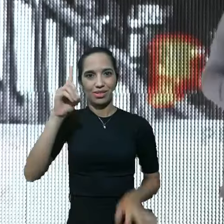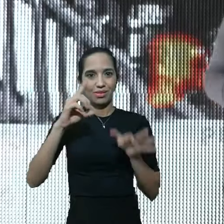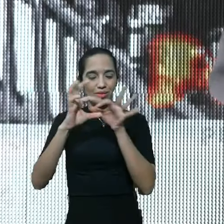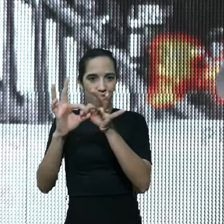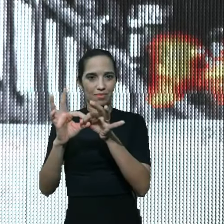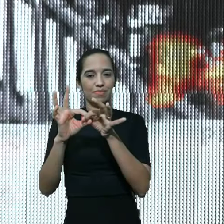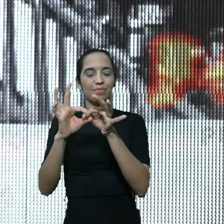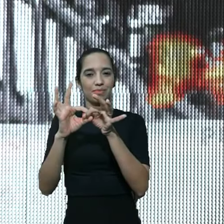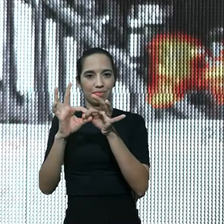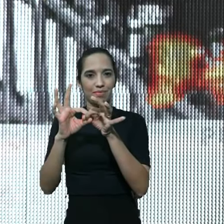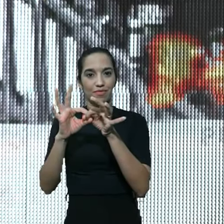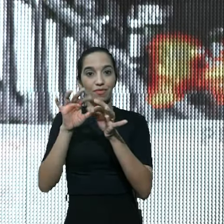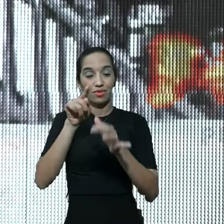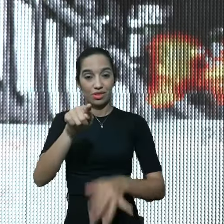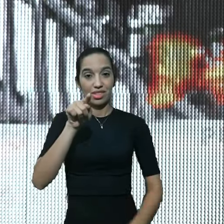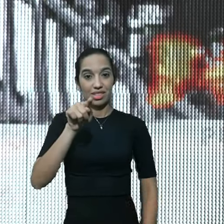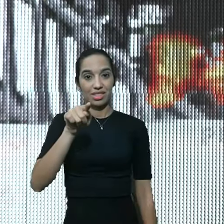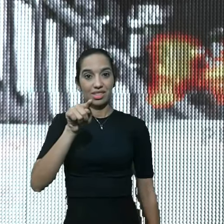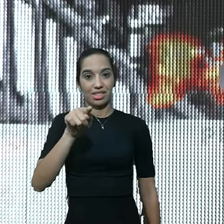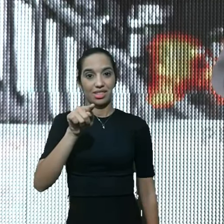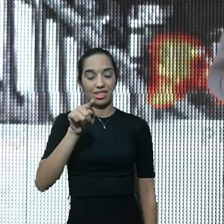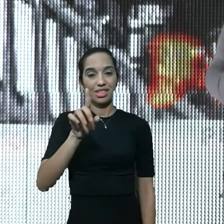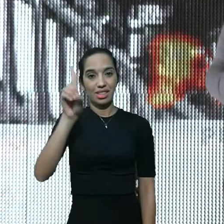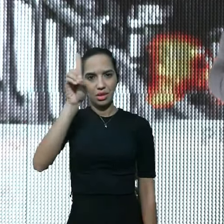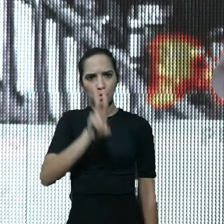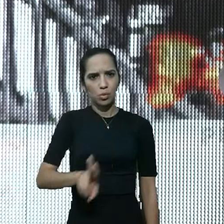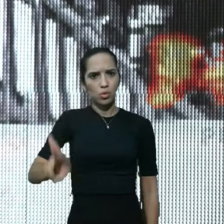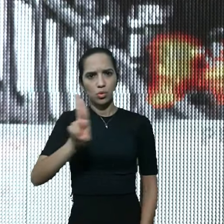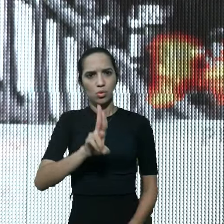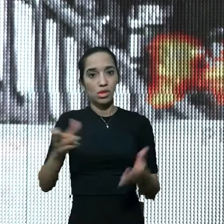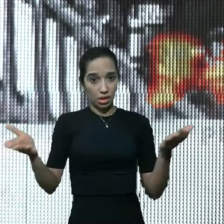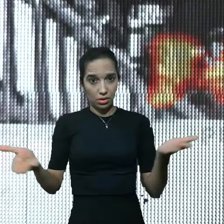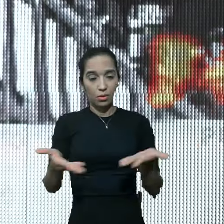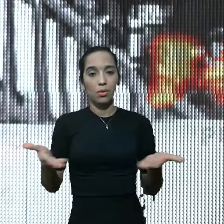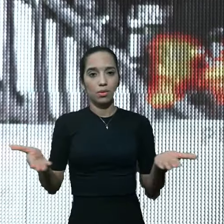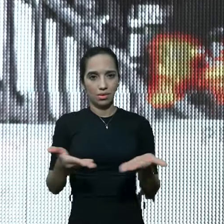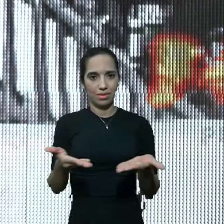Cristo, você é usado por Deus agora mesmo